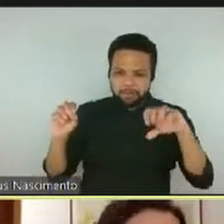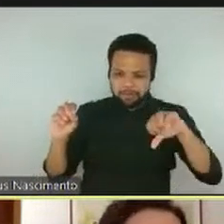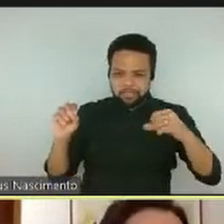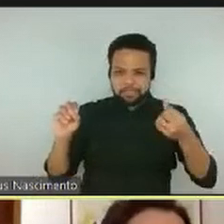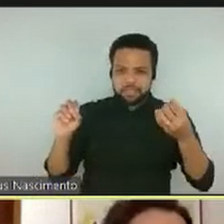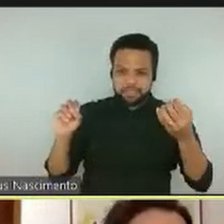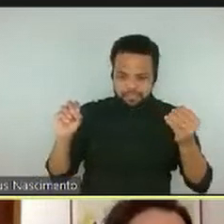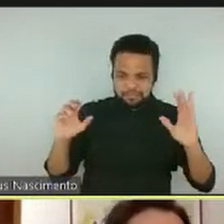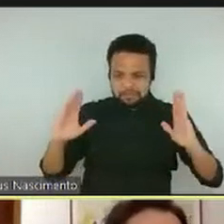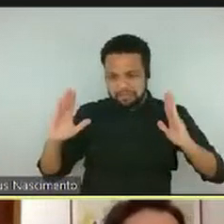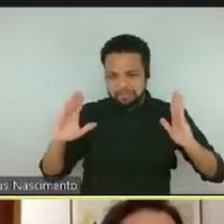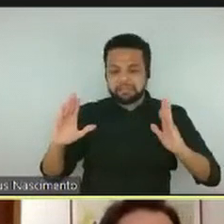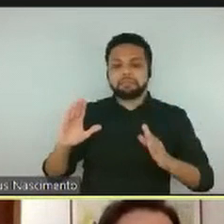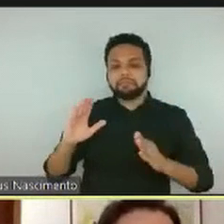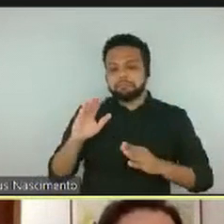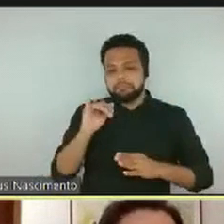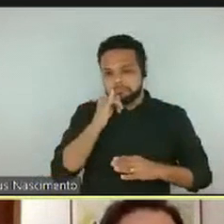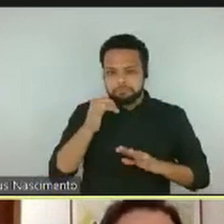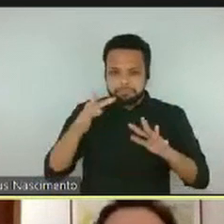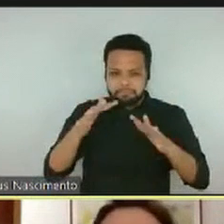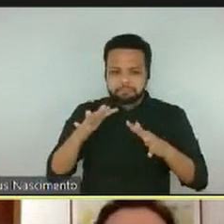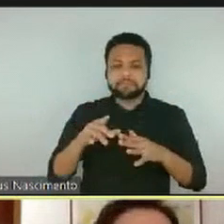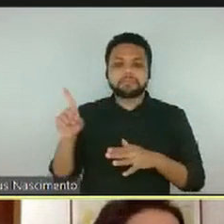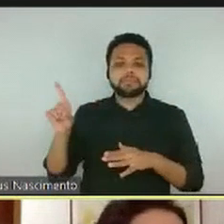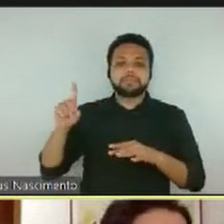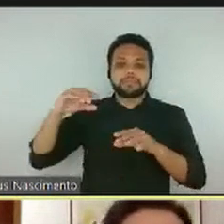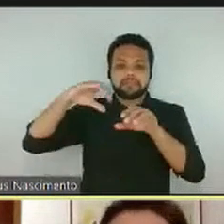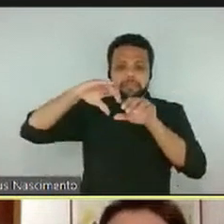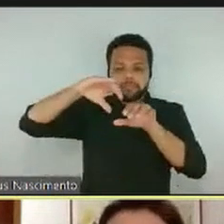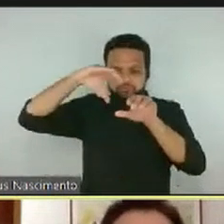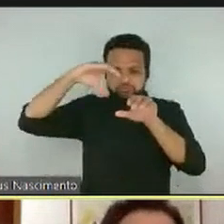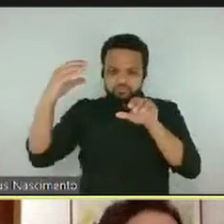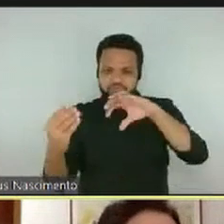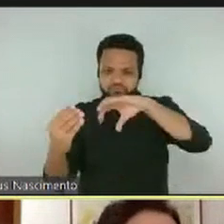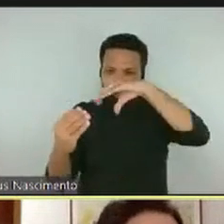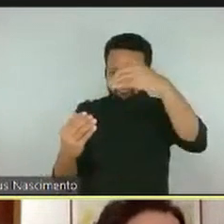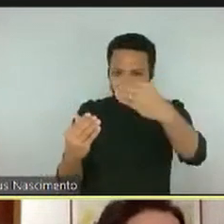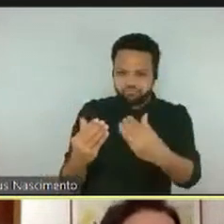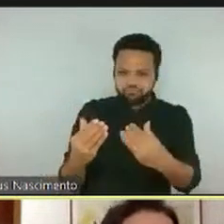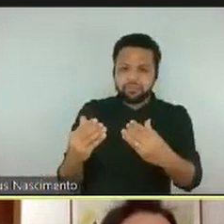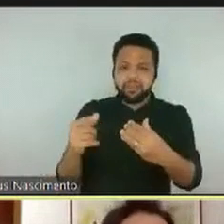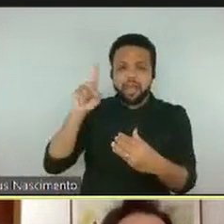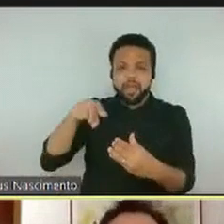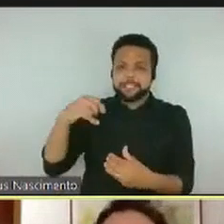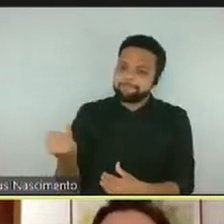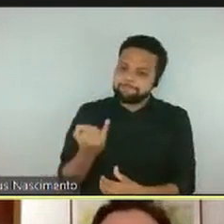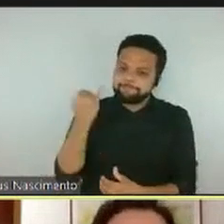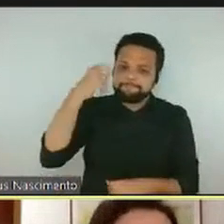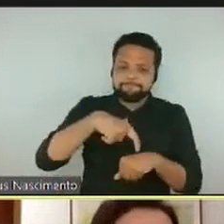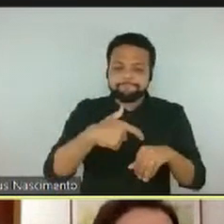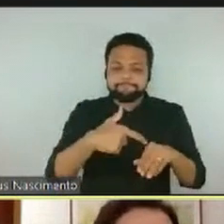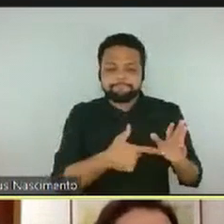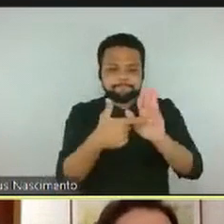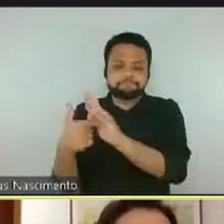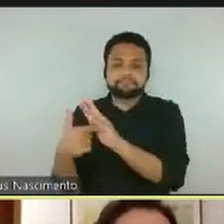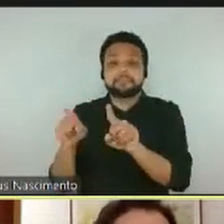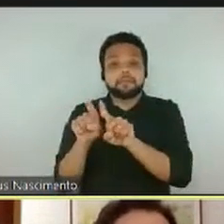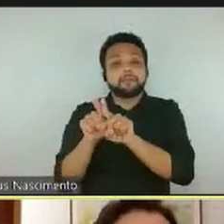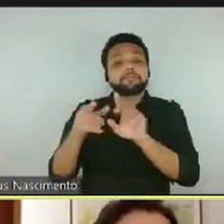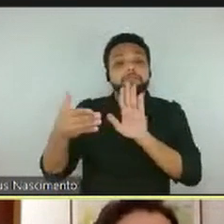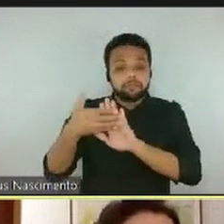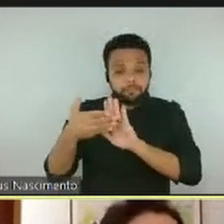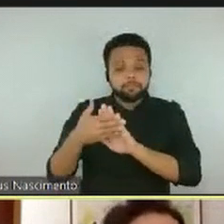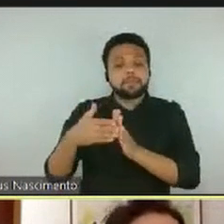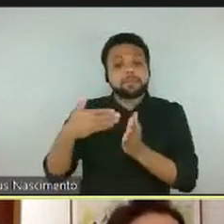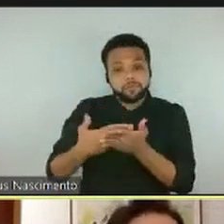Unidade Tripartida, do Max Bill, ela é uma presença relevante tanto na exposição quanto na proposta aqui, no estudo aqui